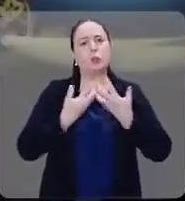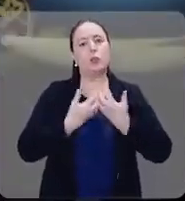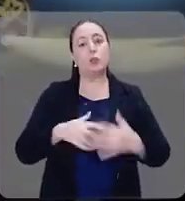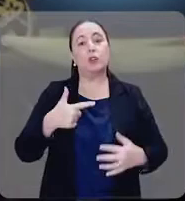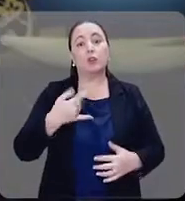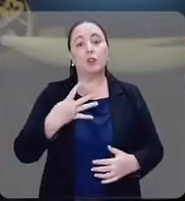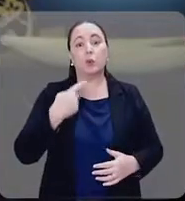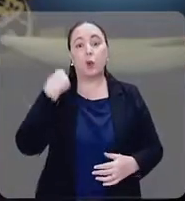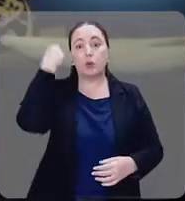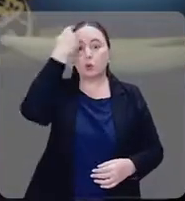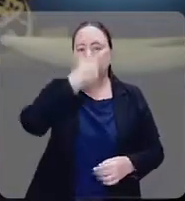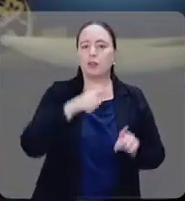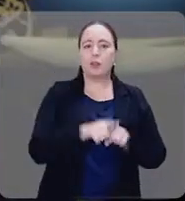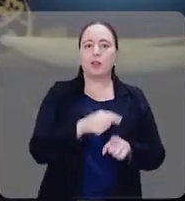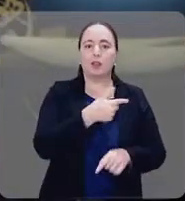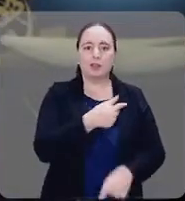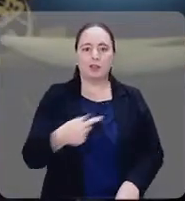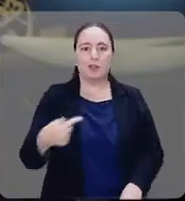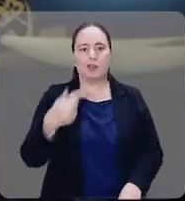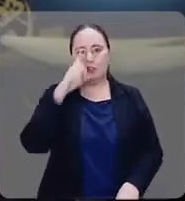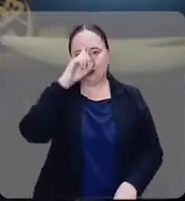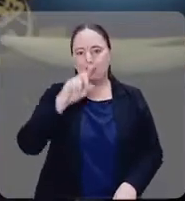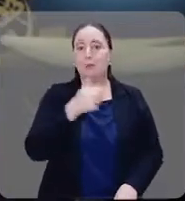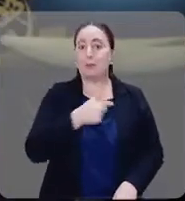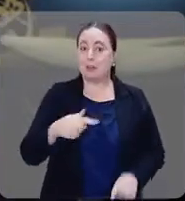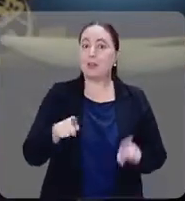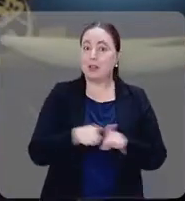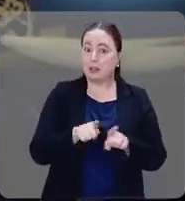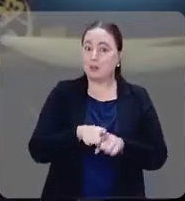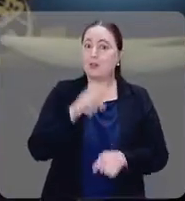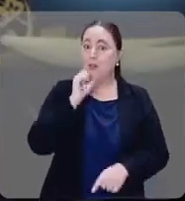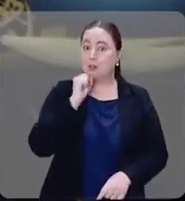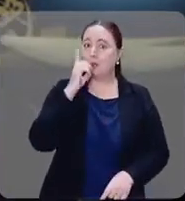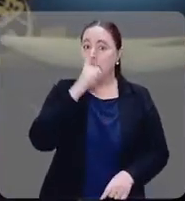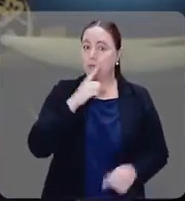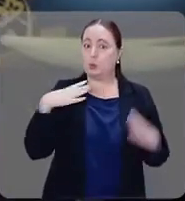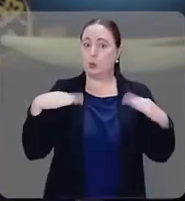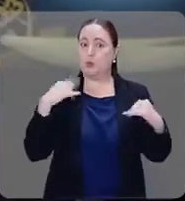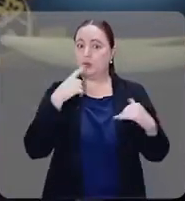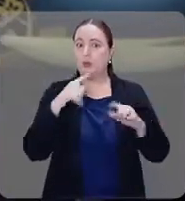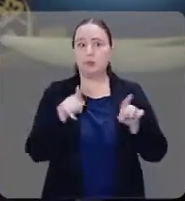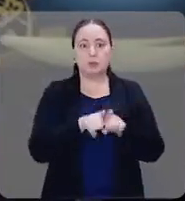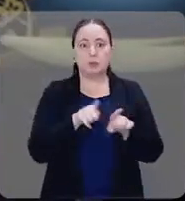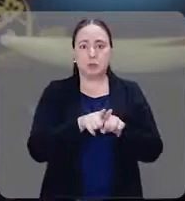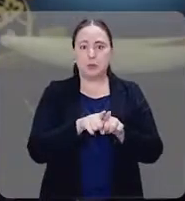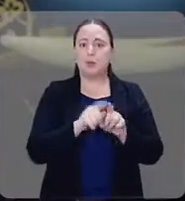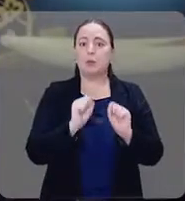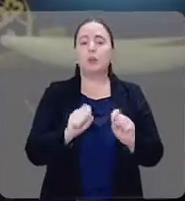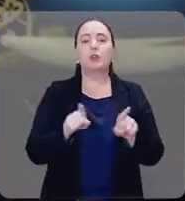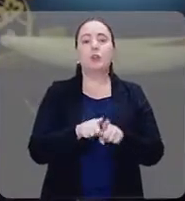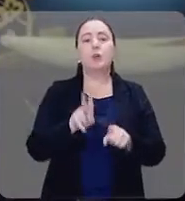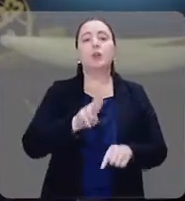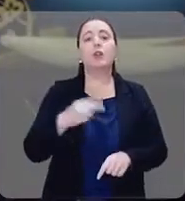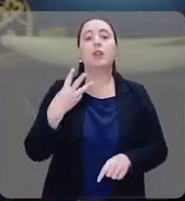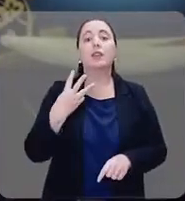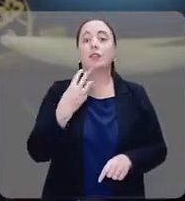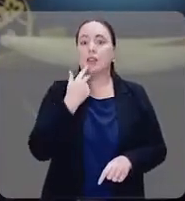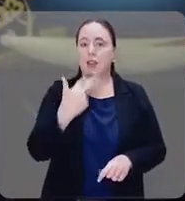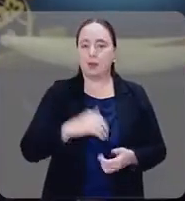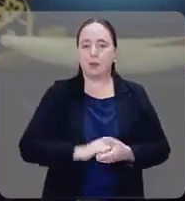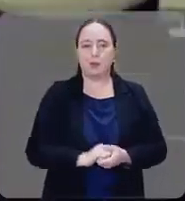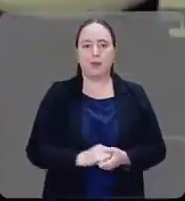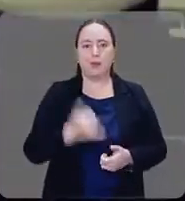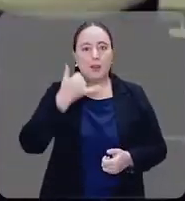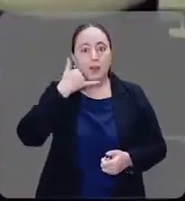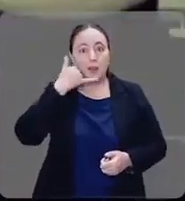canais funcionam 24 horas por dia, todos os dias da semana, incluindo sábado, domingo e feriados, e ainda em três